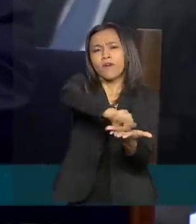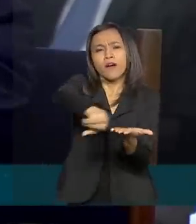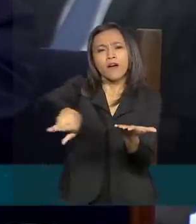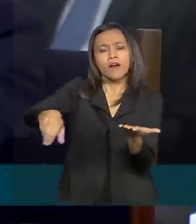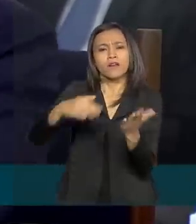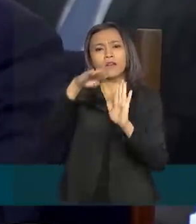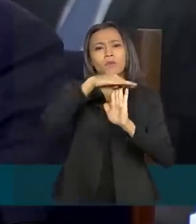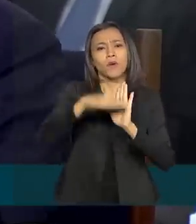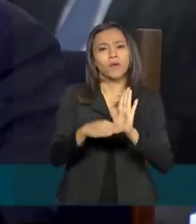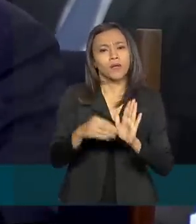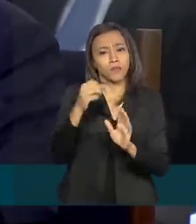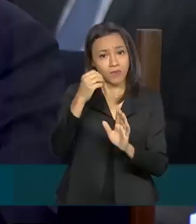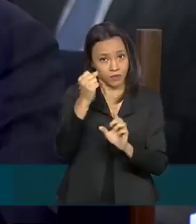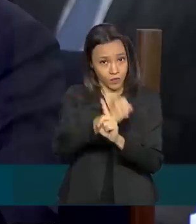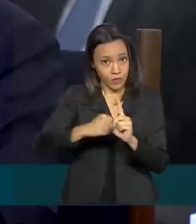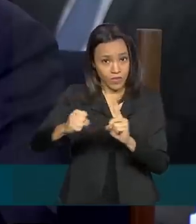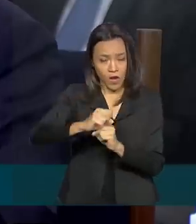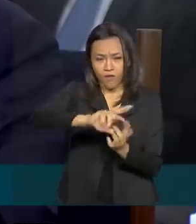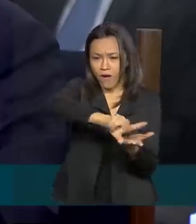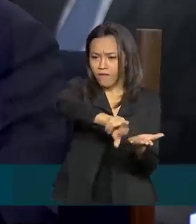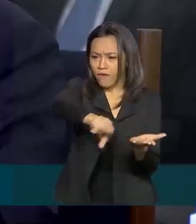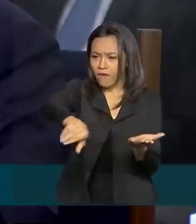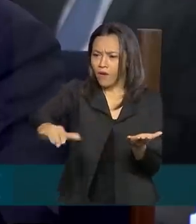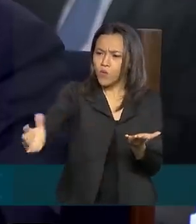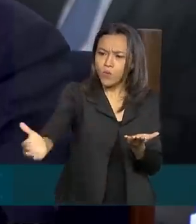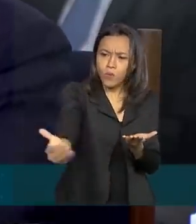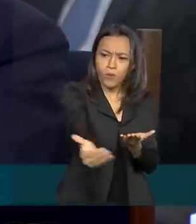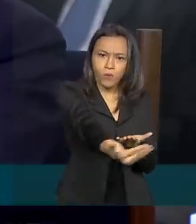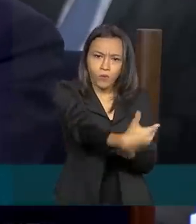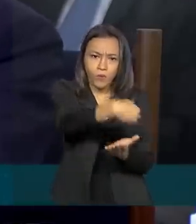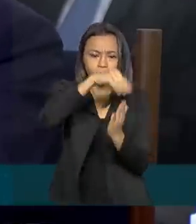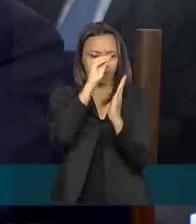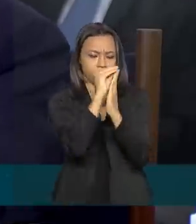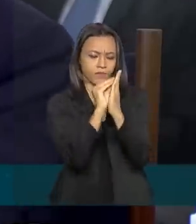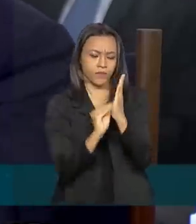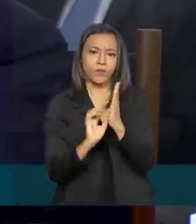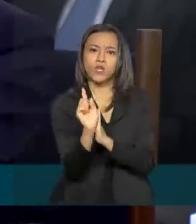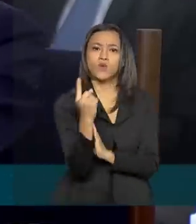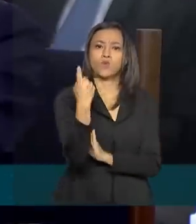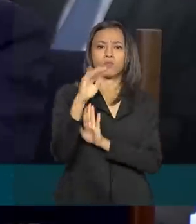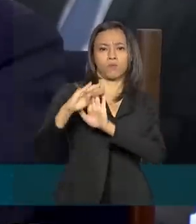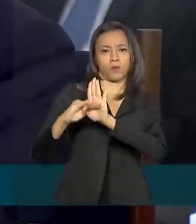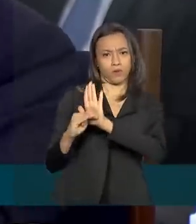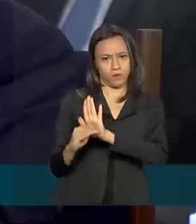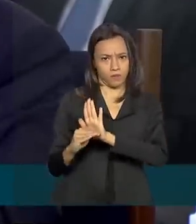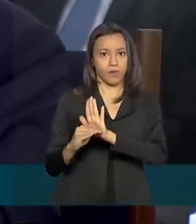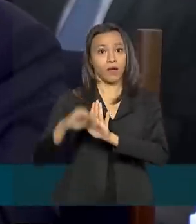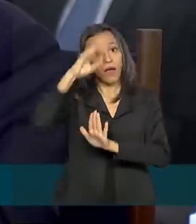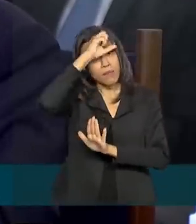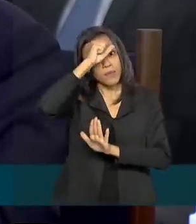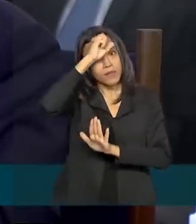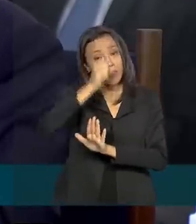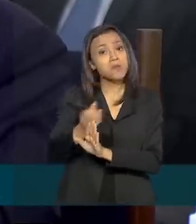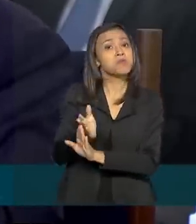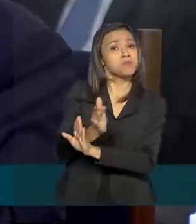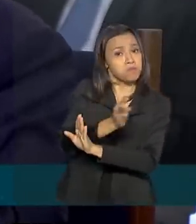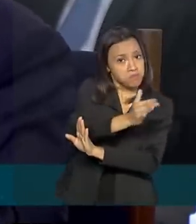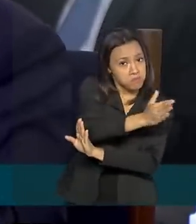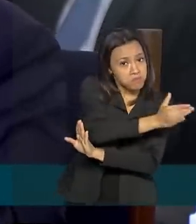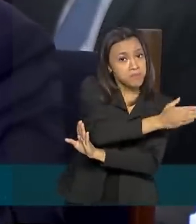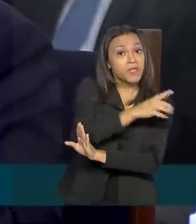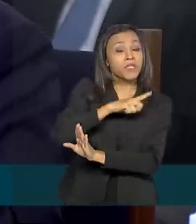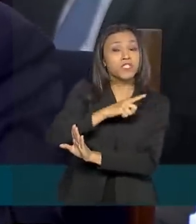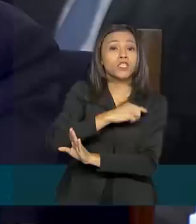lançamento de um Renda Brasil, que o presidente vai lançar, porque aprendemos também, durante toda essa crise, que havia